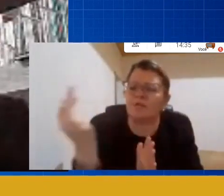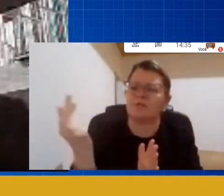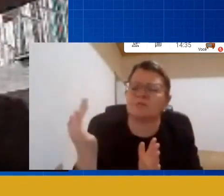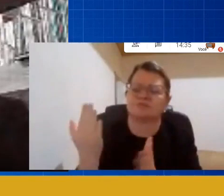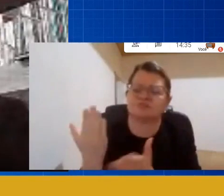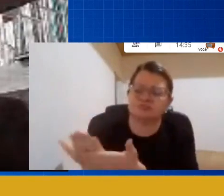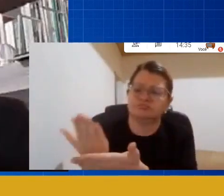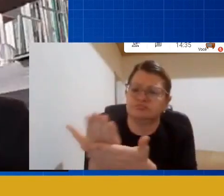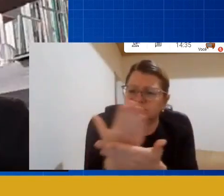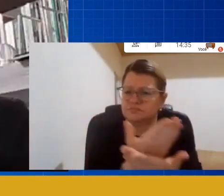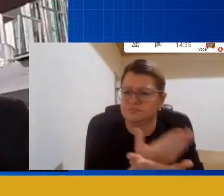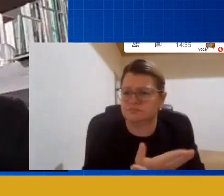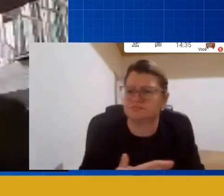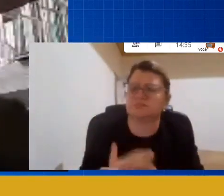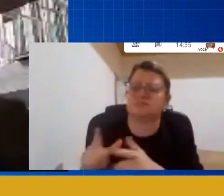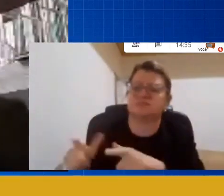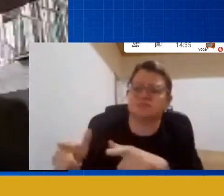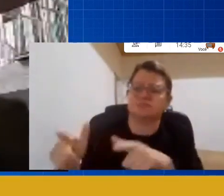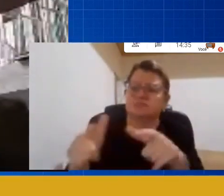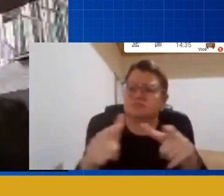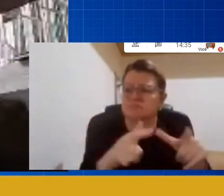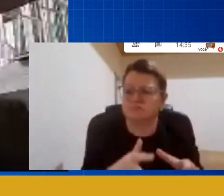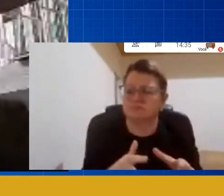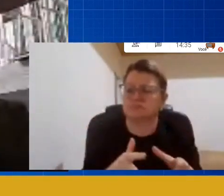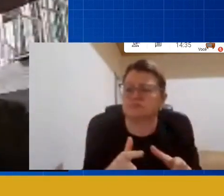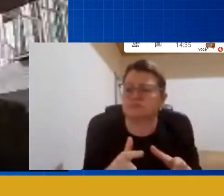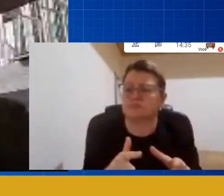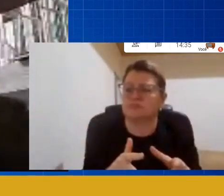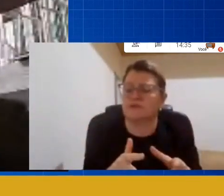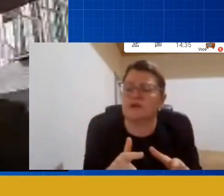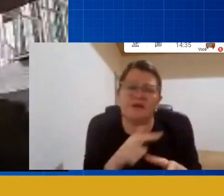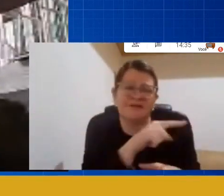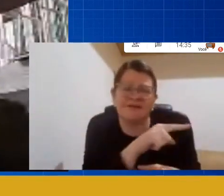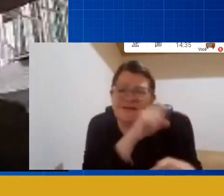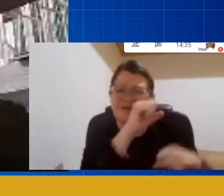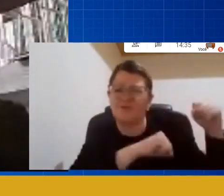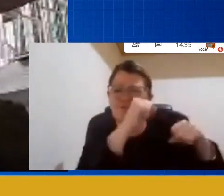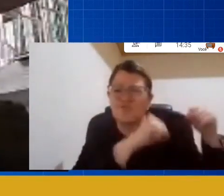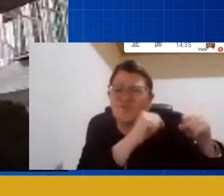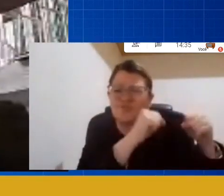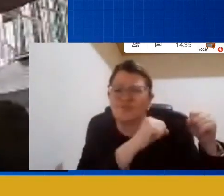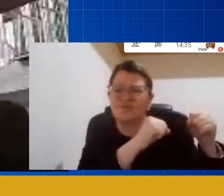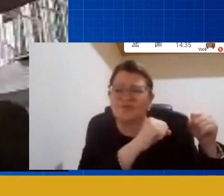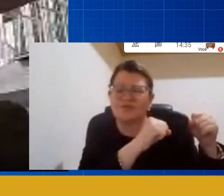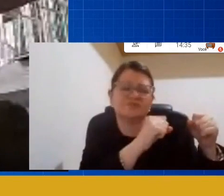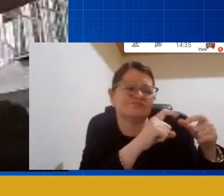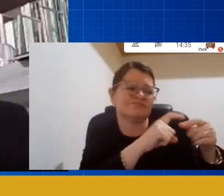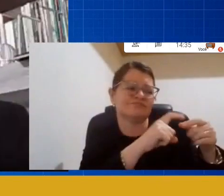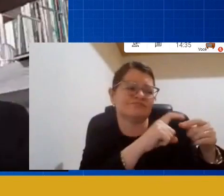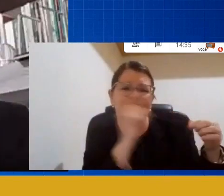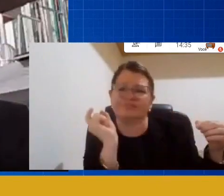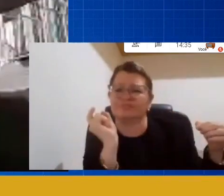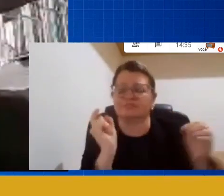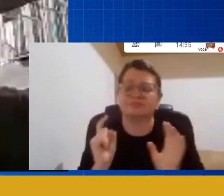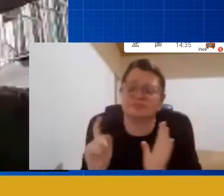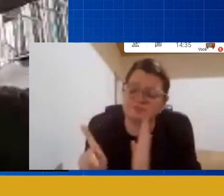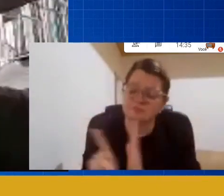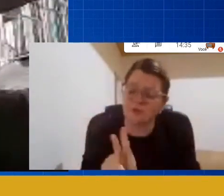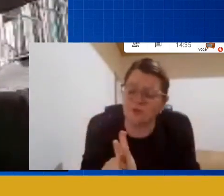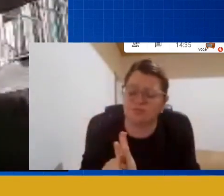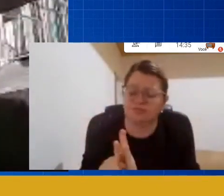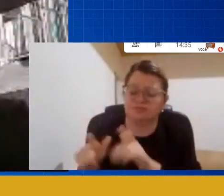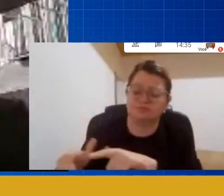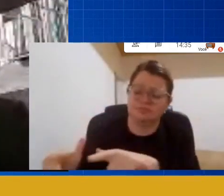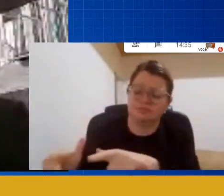forma se despremer daquilo que a indústria diz que é brinquedo até porque há uma limitação nesse processo há muito pouco de